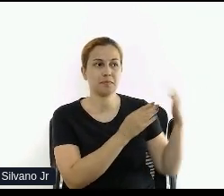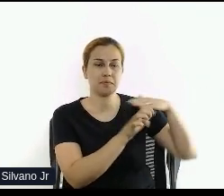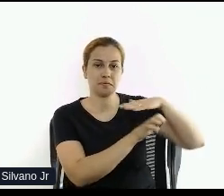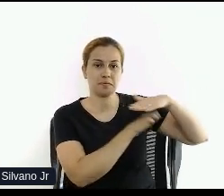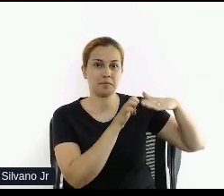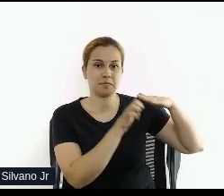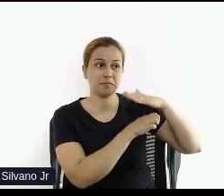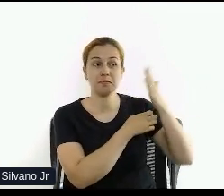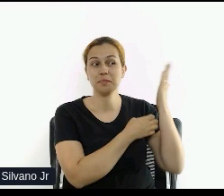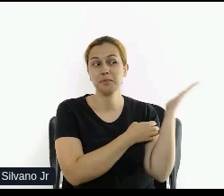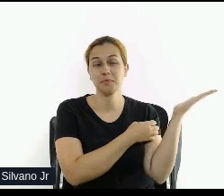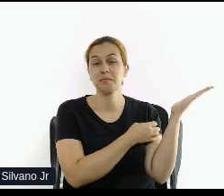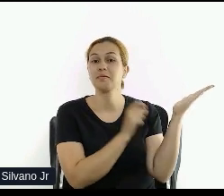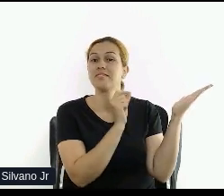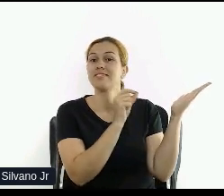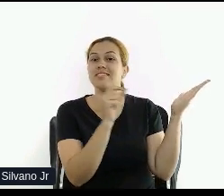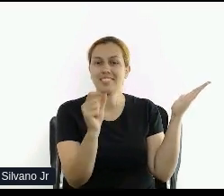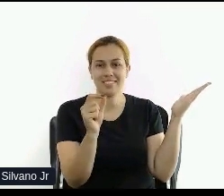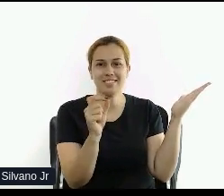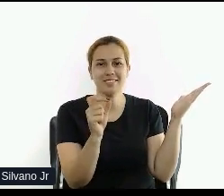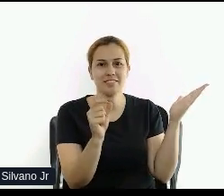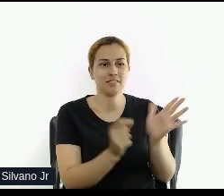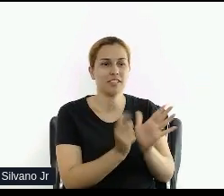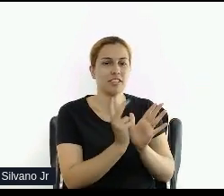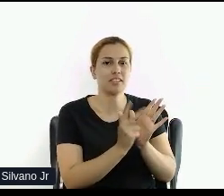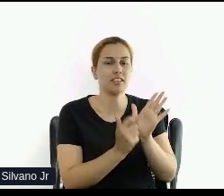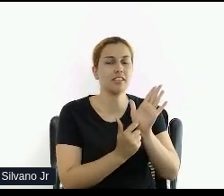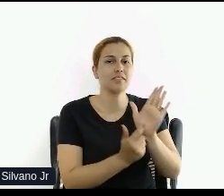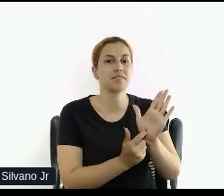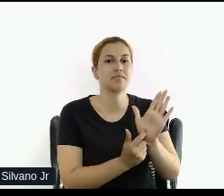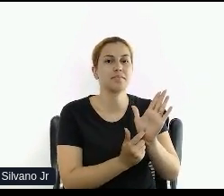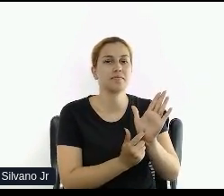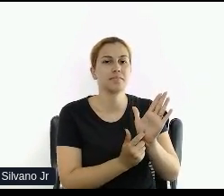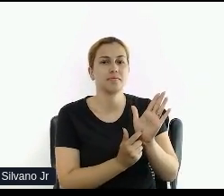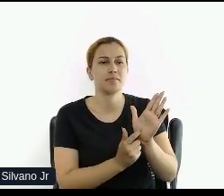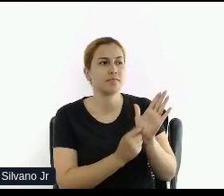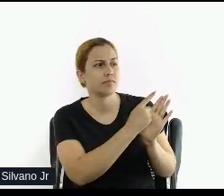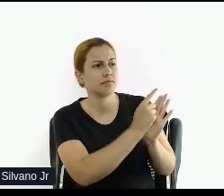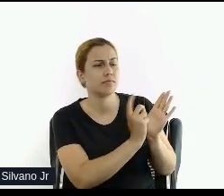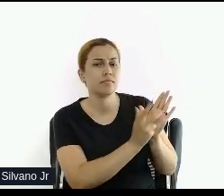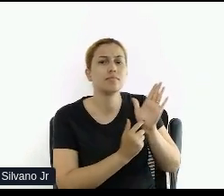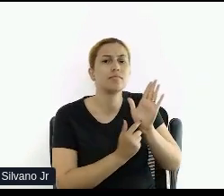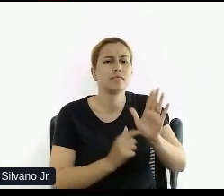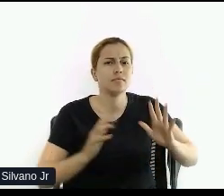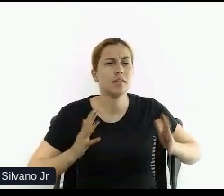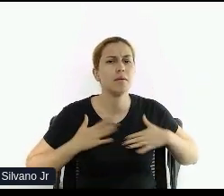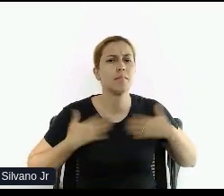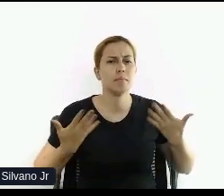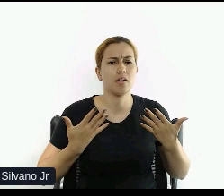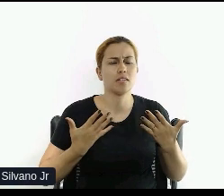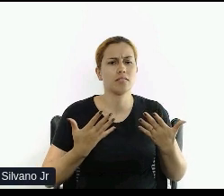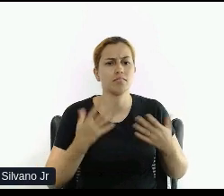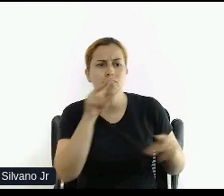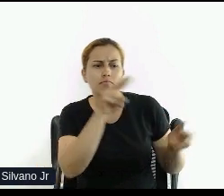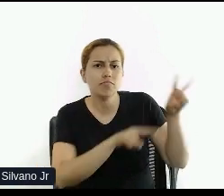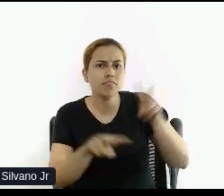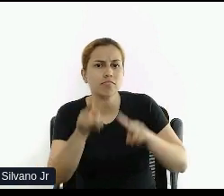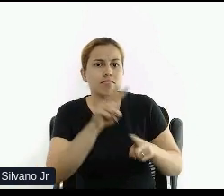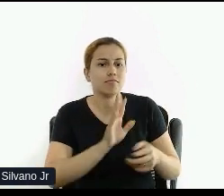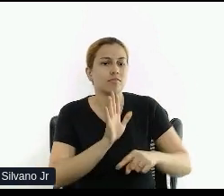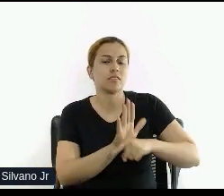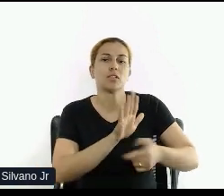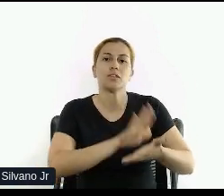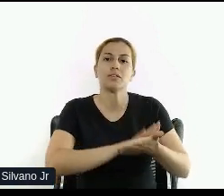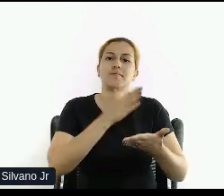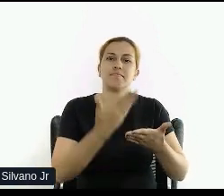quem é a HandTalk? Eu sou a Rosa, líder de branding da HandTalk. HandTalk é uma startup de impacto social que trabalha com acessibilidade em libras, com